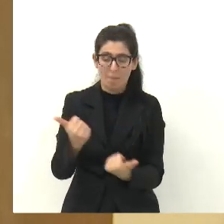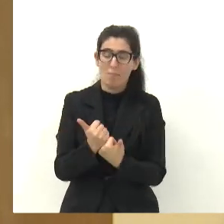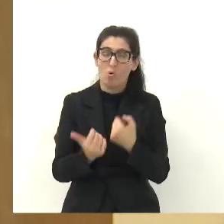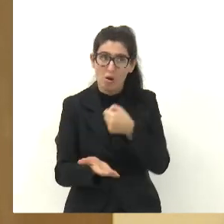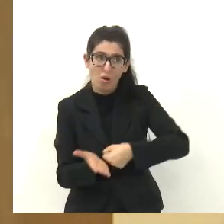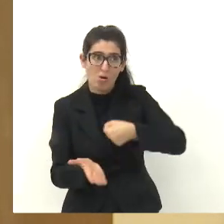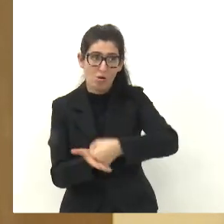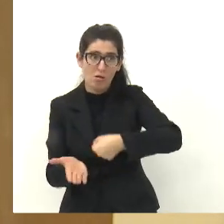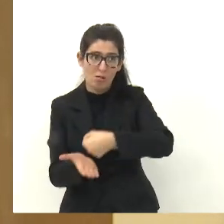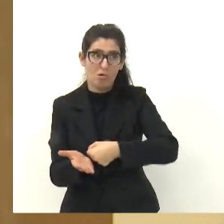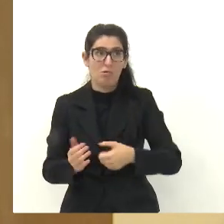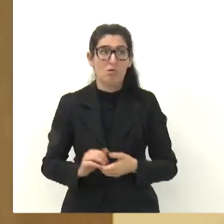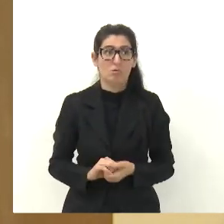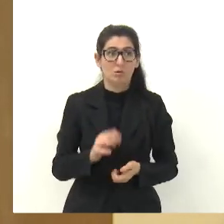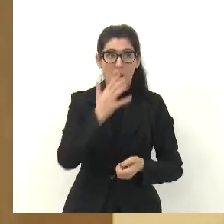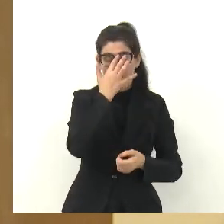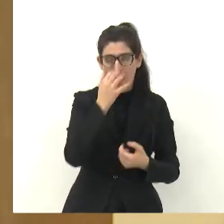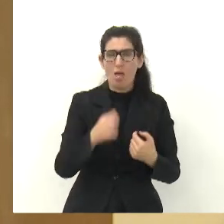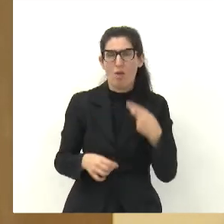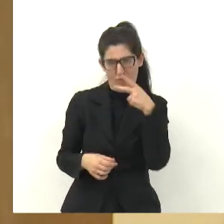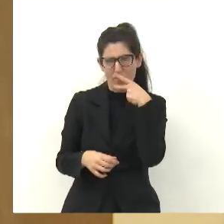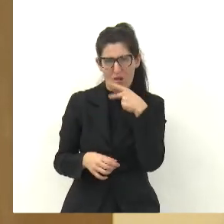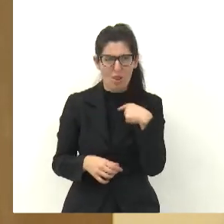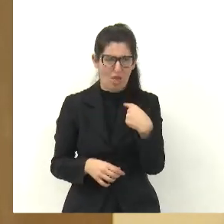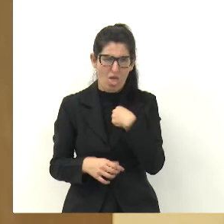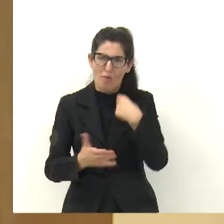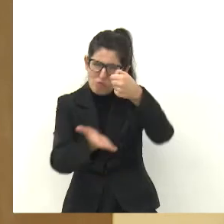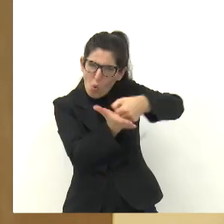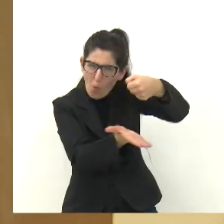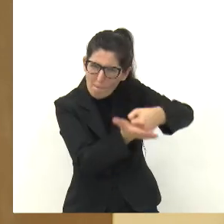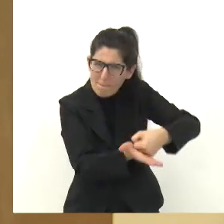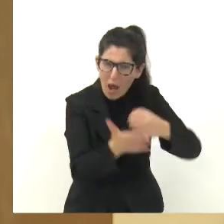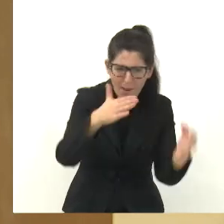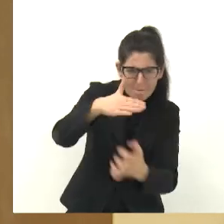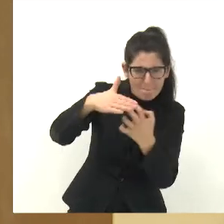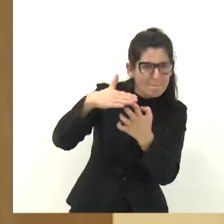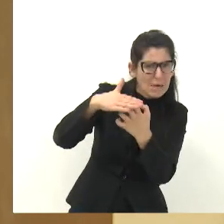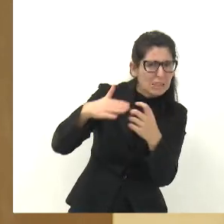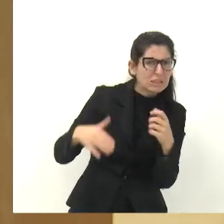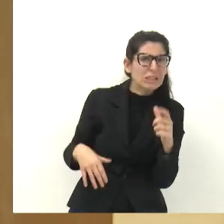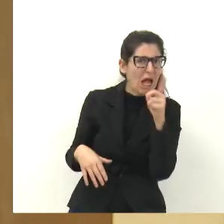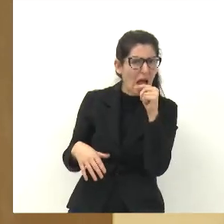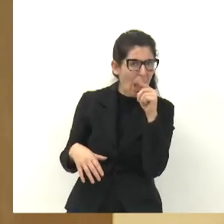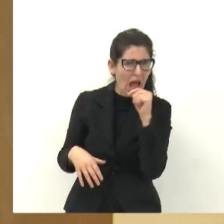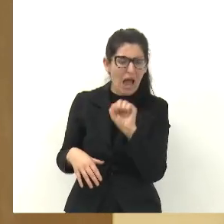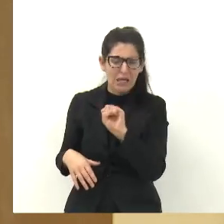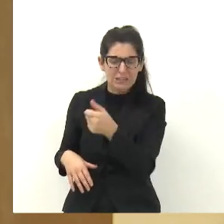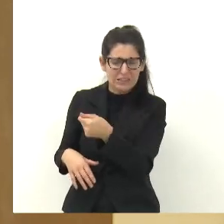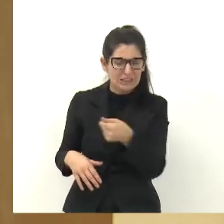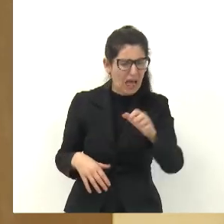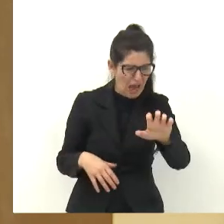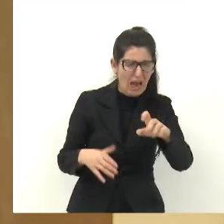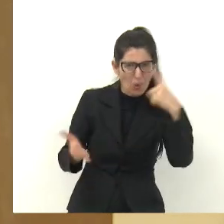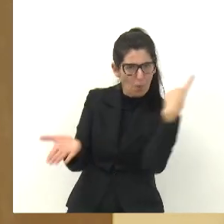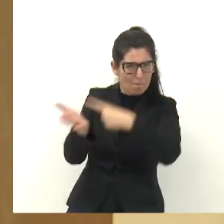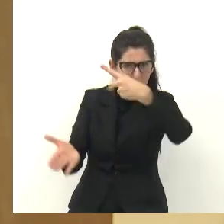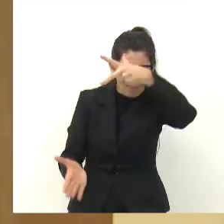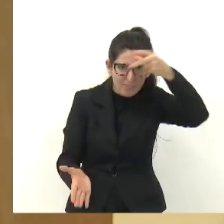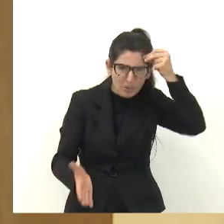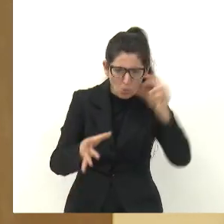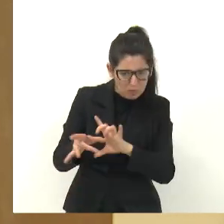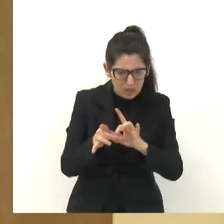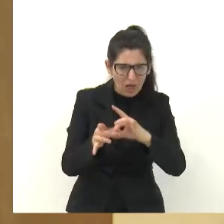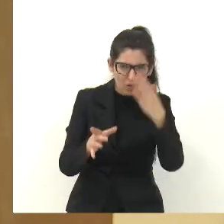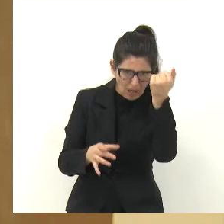Me prontifiquei de estar cobrando o SAAI, cobrando a terceirizada, para estar fazendo reparo aí na casa de vocês, na calçada, na